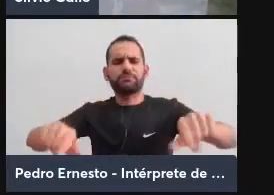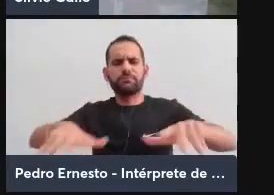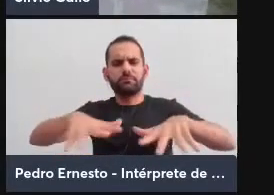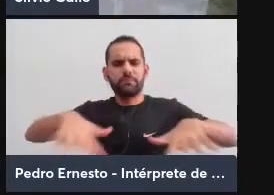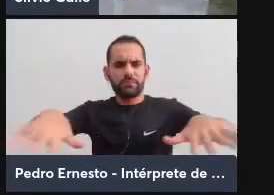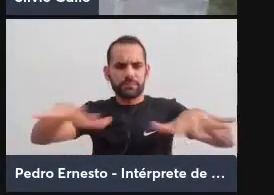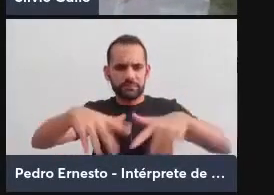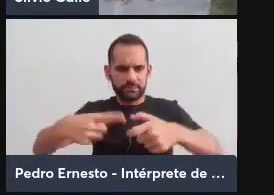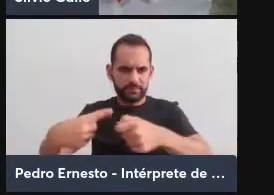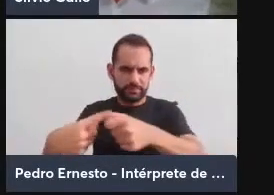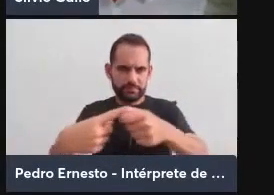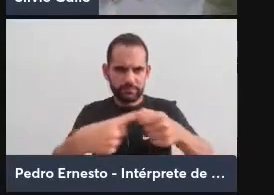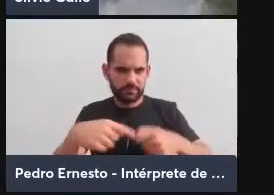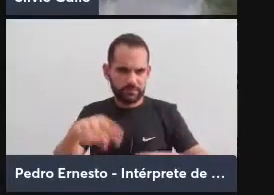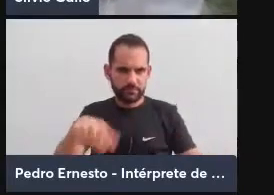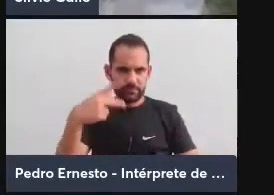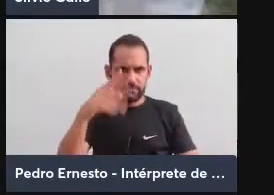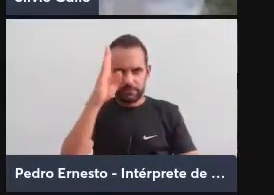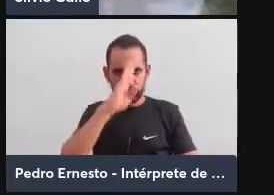aqui no Brasil.